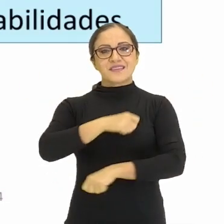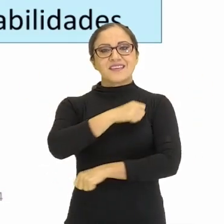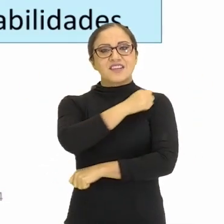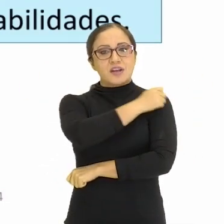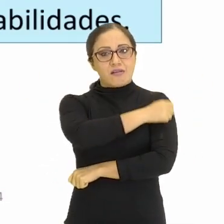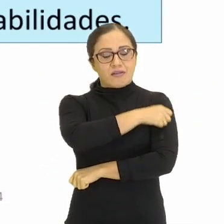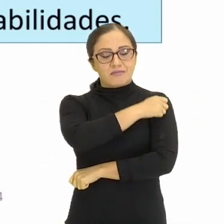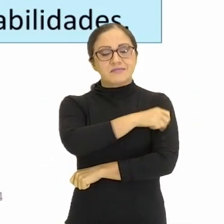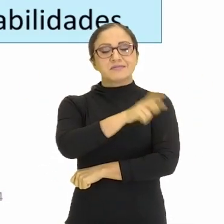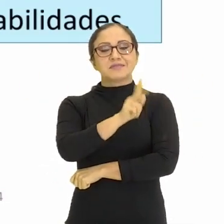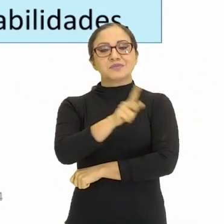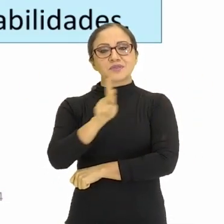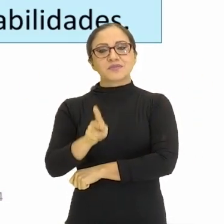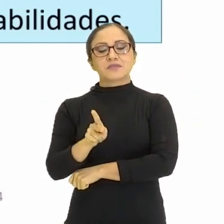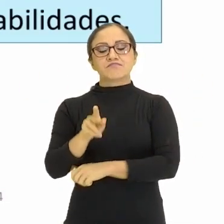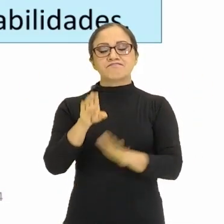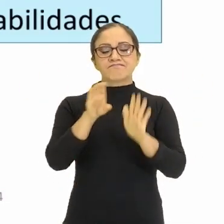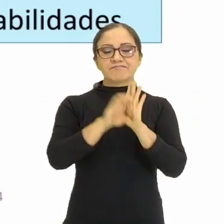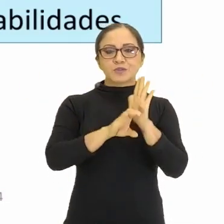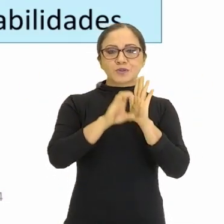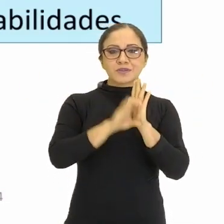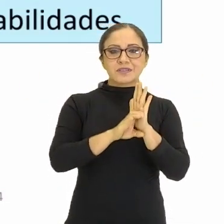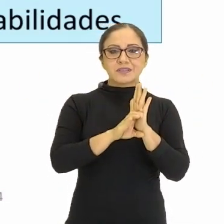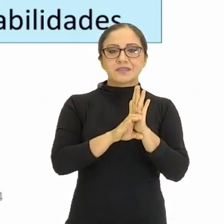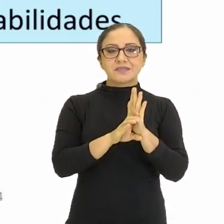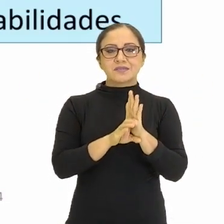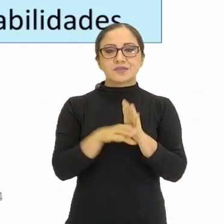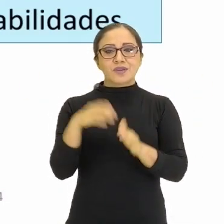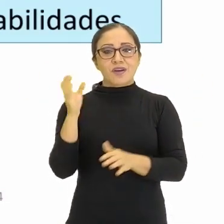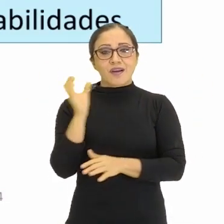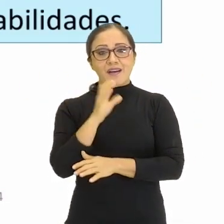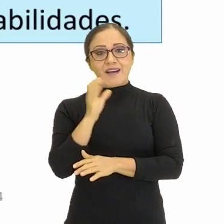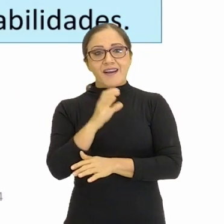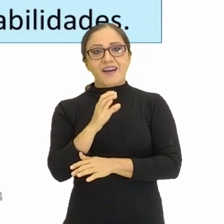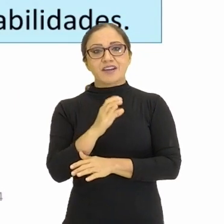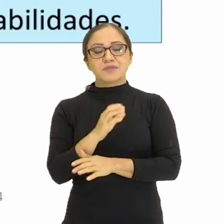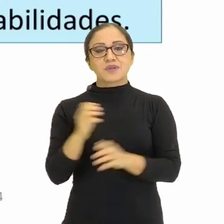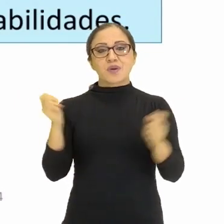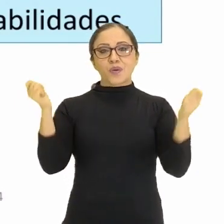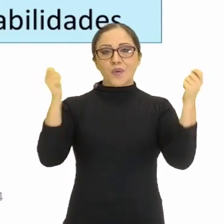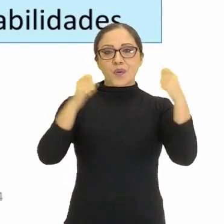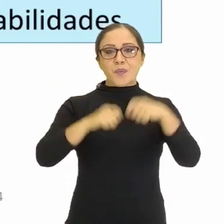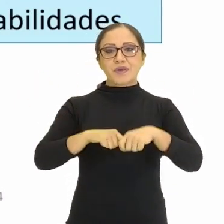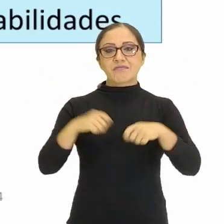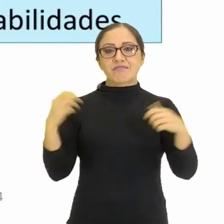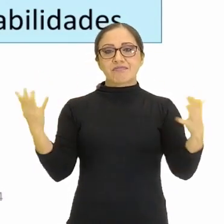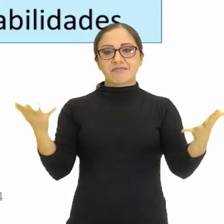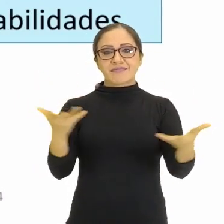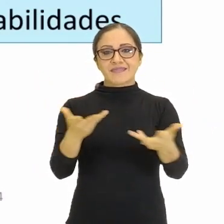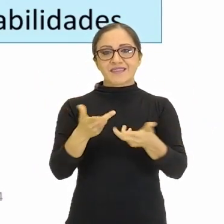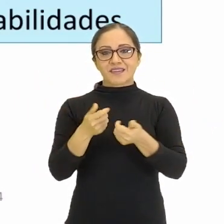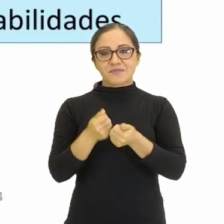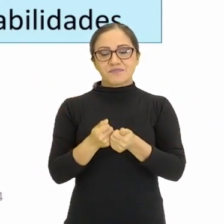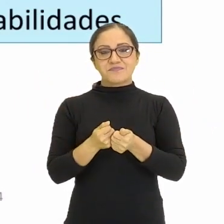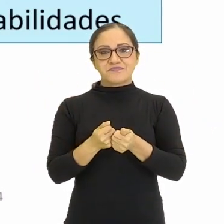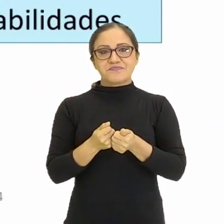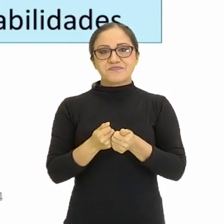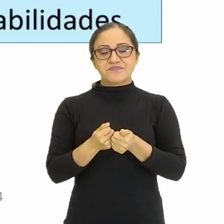uma conceituação breve sobre o que eu tô chamando aqui de competências e habilidades, tá? Eu queria fazer uma